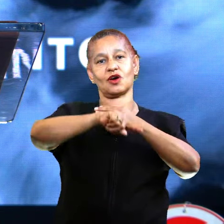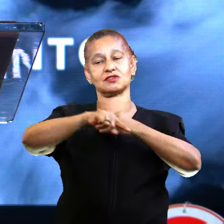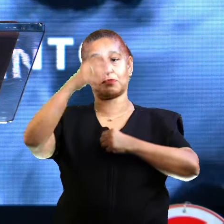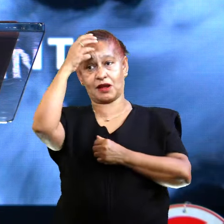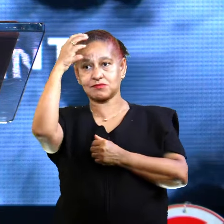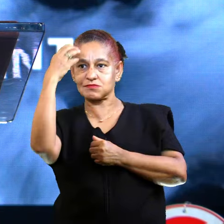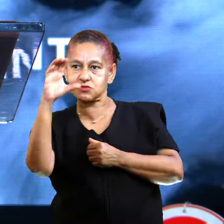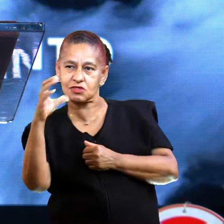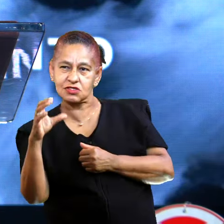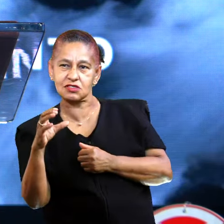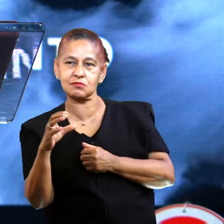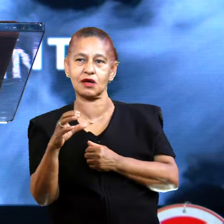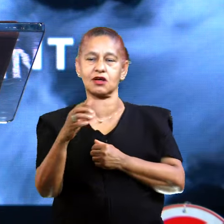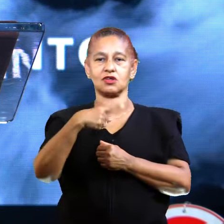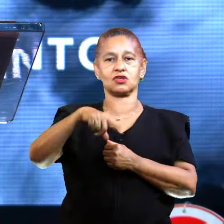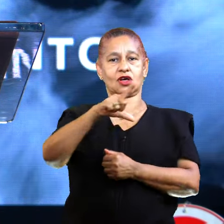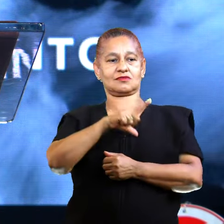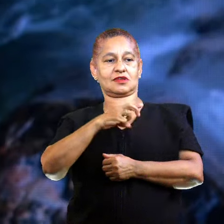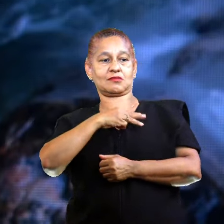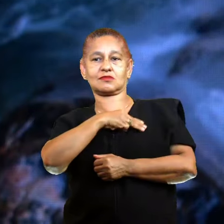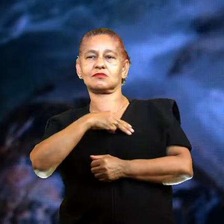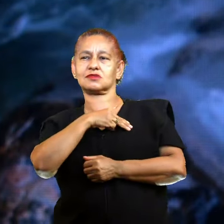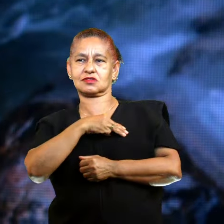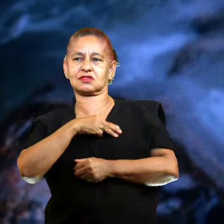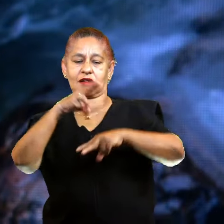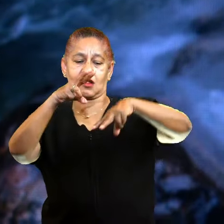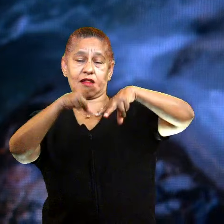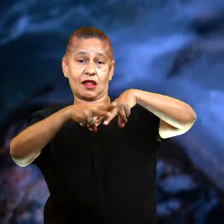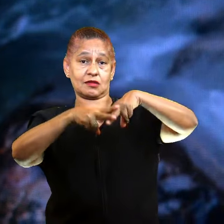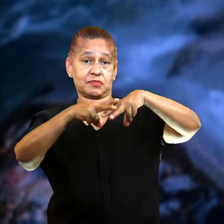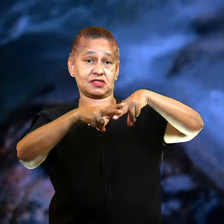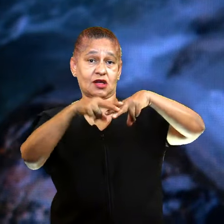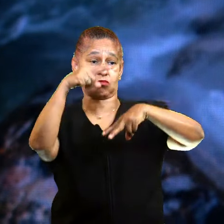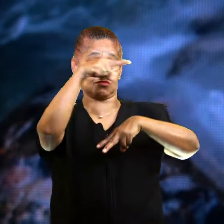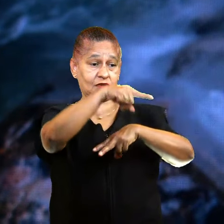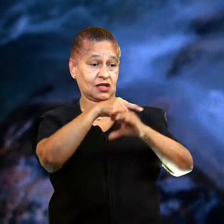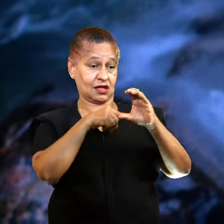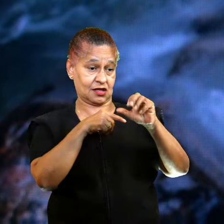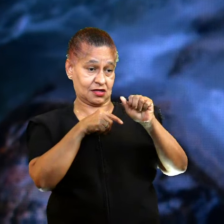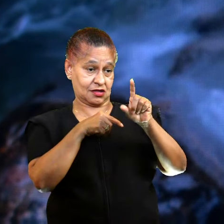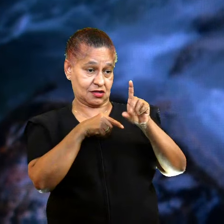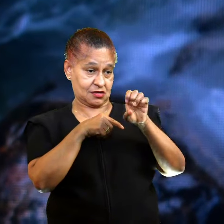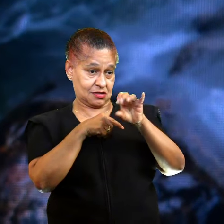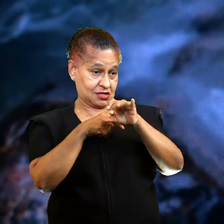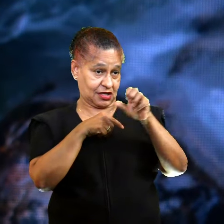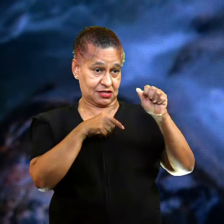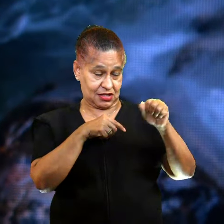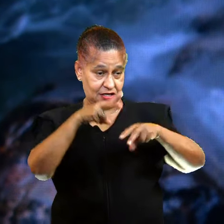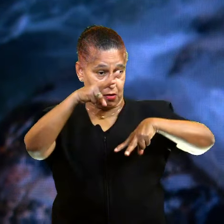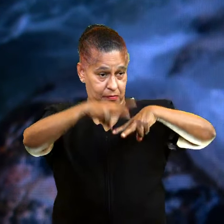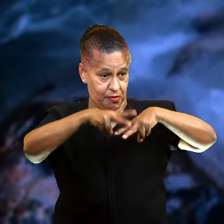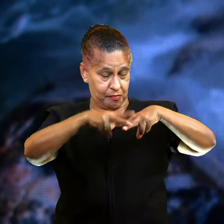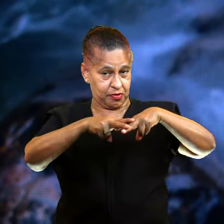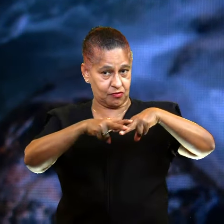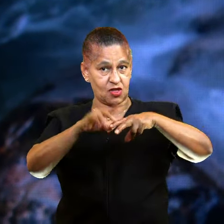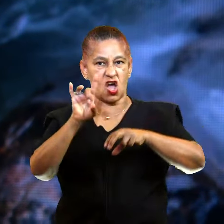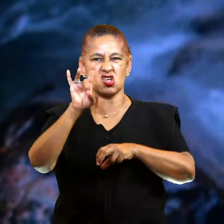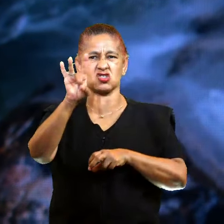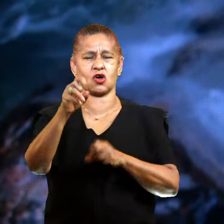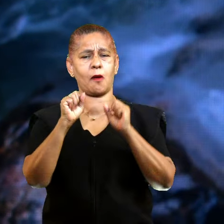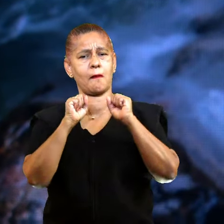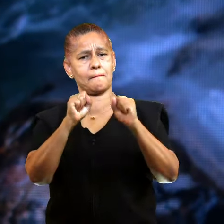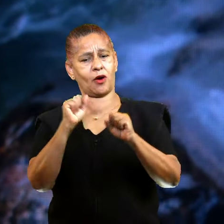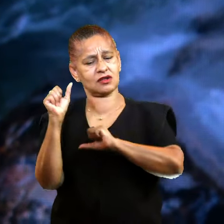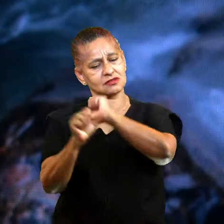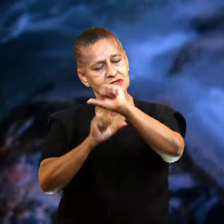Que quando nós temos ministérios dentro do sistema prisional, é dizendo que a única forma de alguém mudar dentro desse sistema